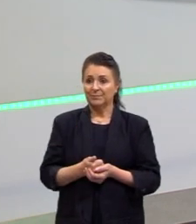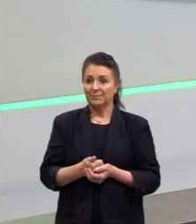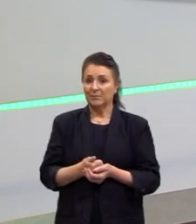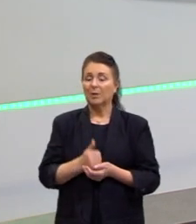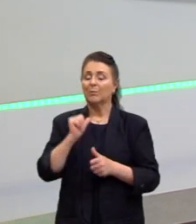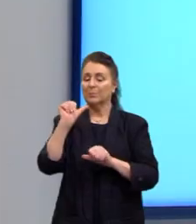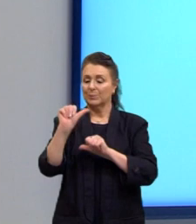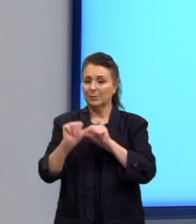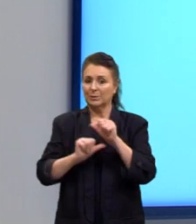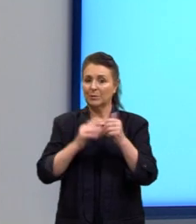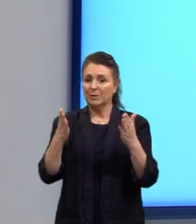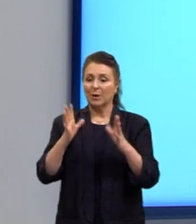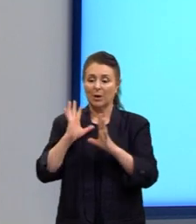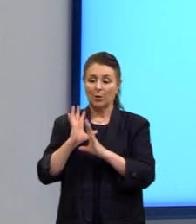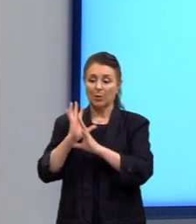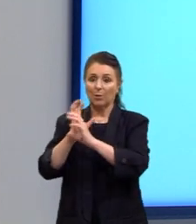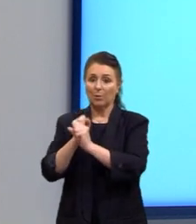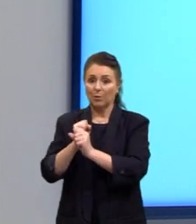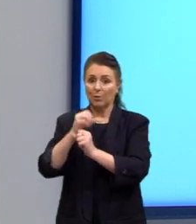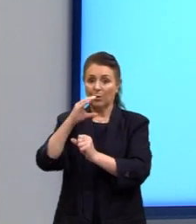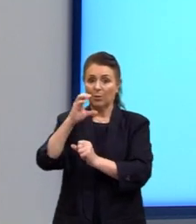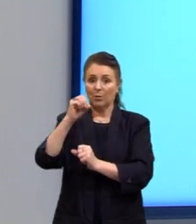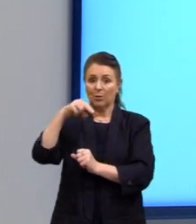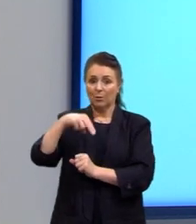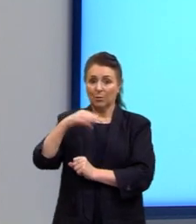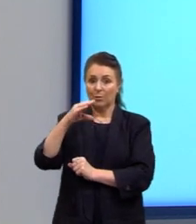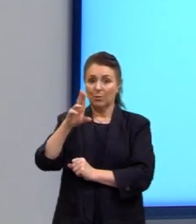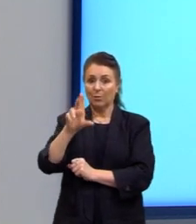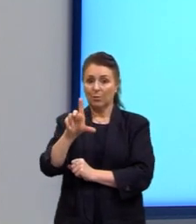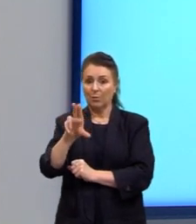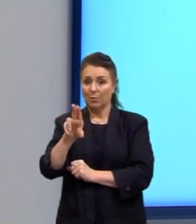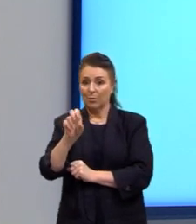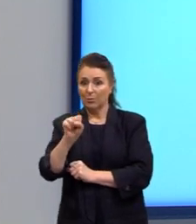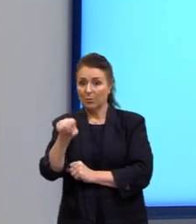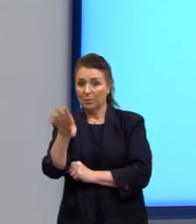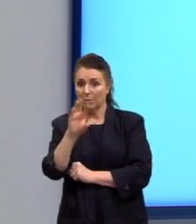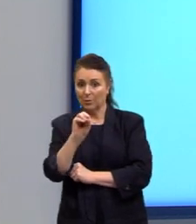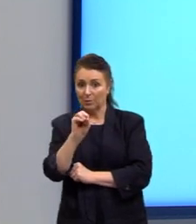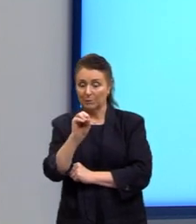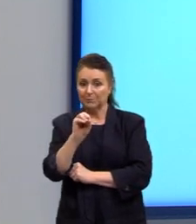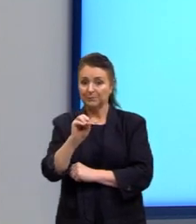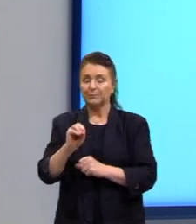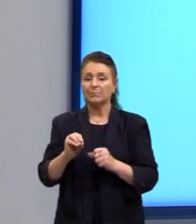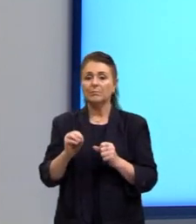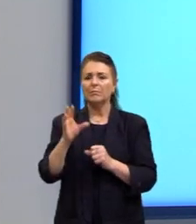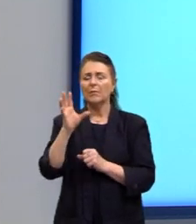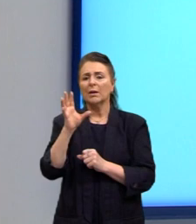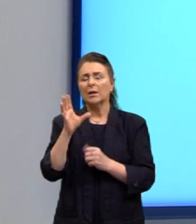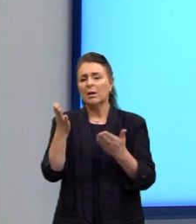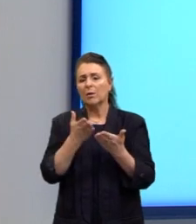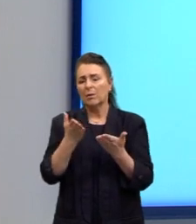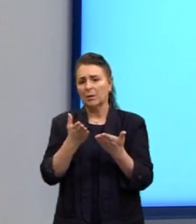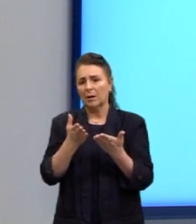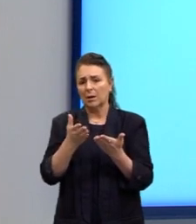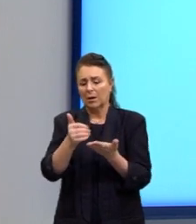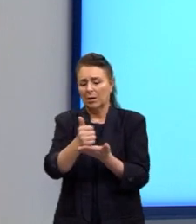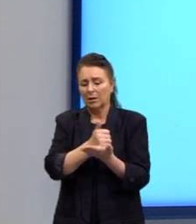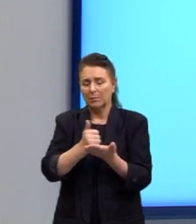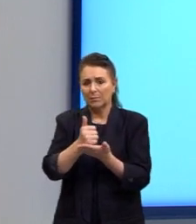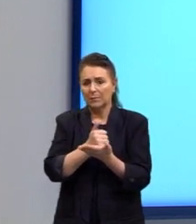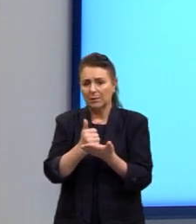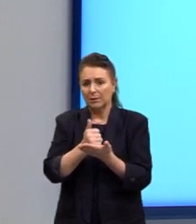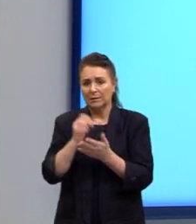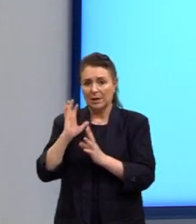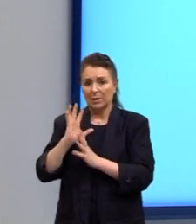mudamos agora para a conclusão. Vamos para o nosso pão base. E para o nosso pão base do sanduíche, a nossa conclusão,